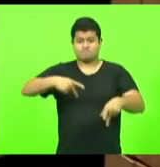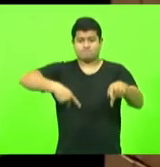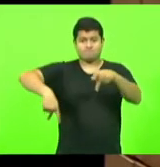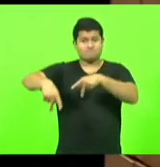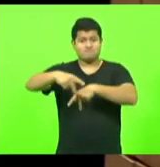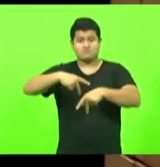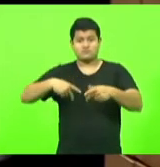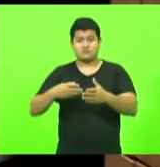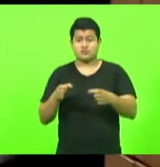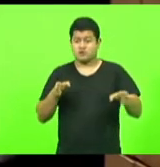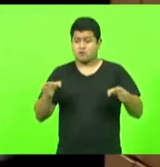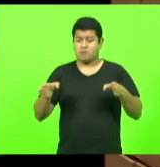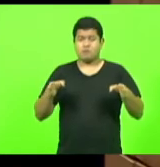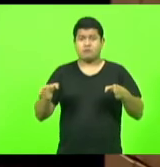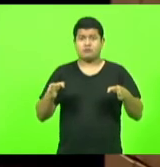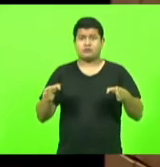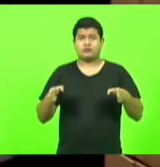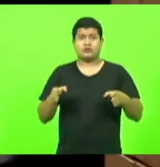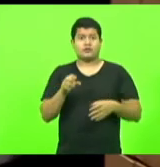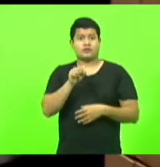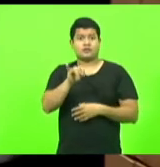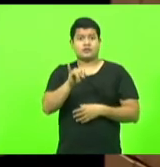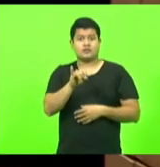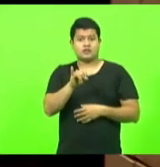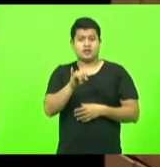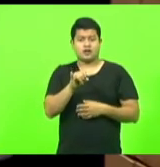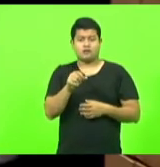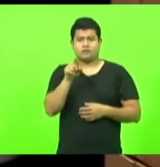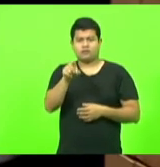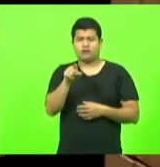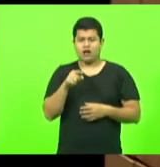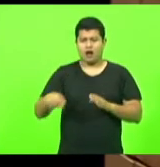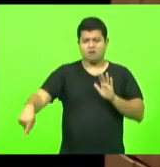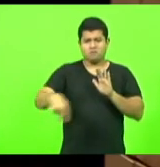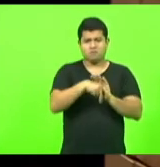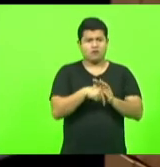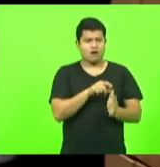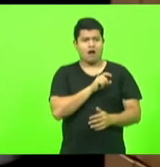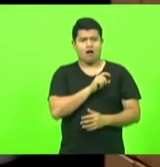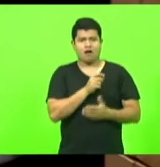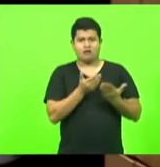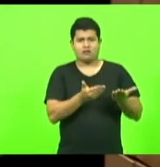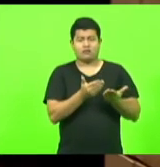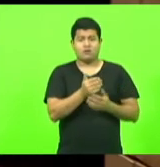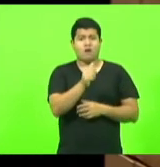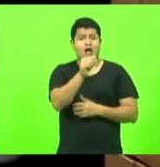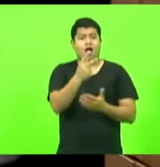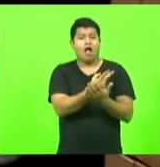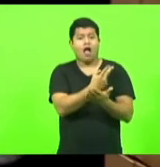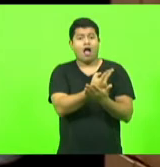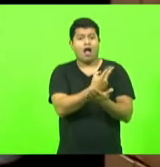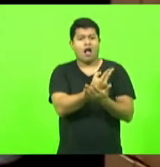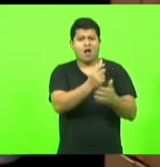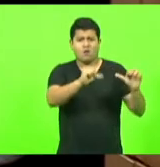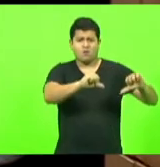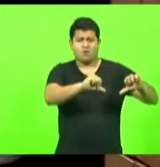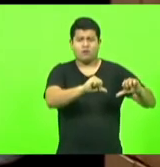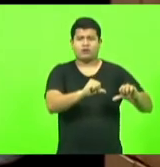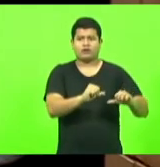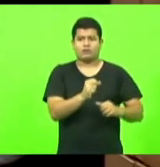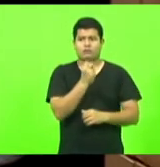ser do mal parece ser o correto por incrível que pareça quando é